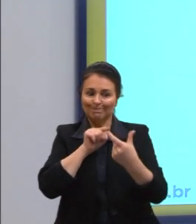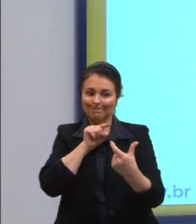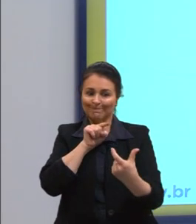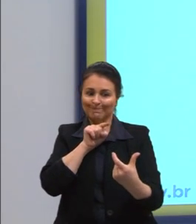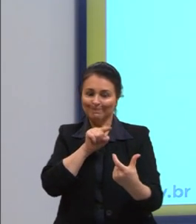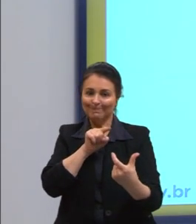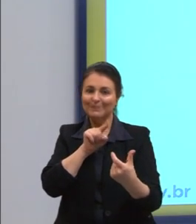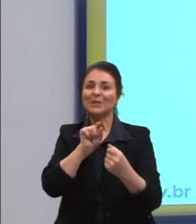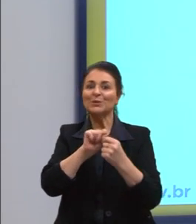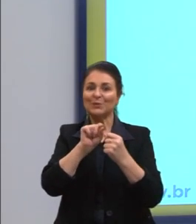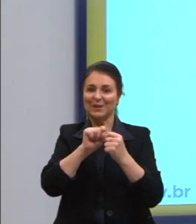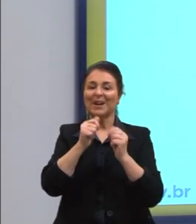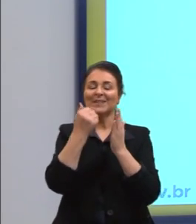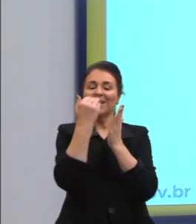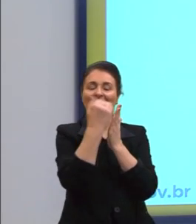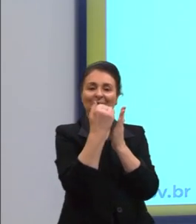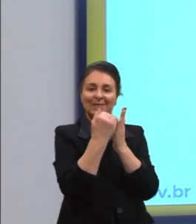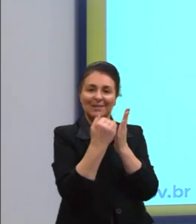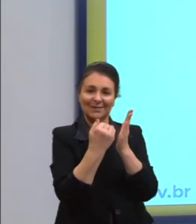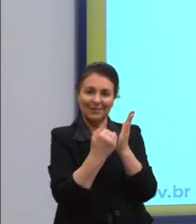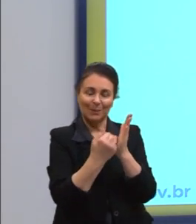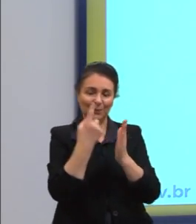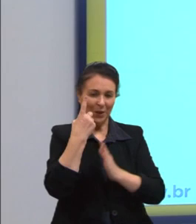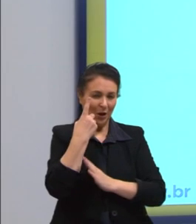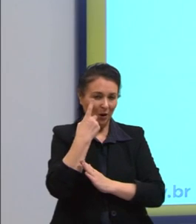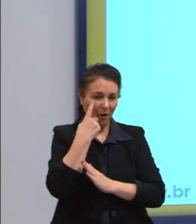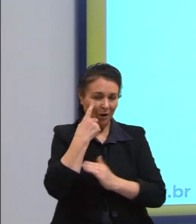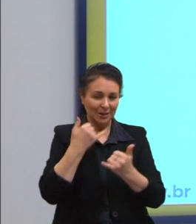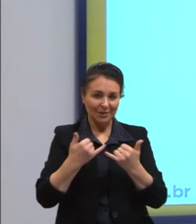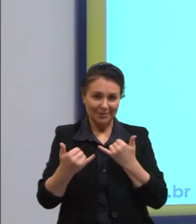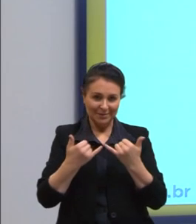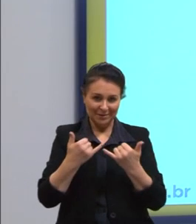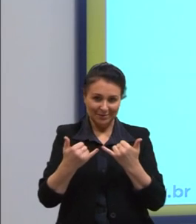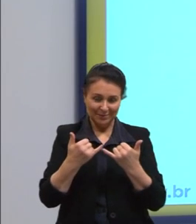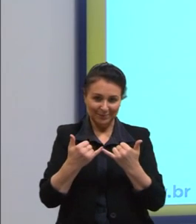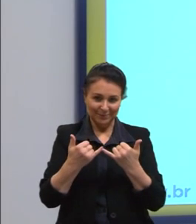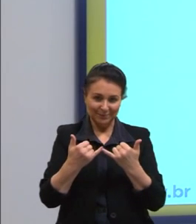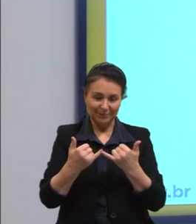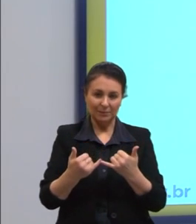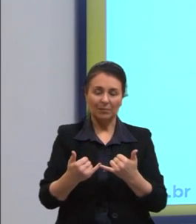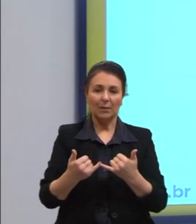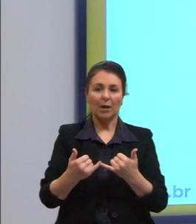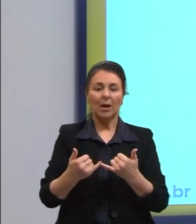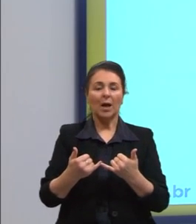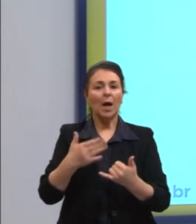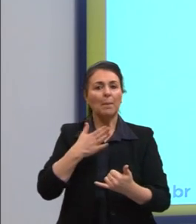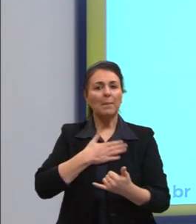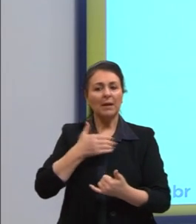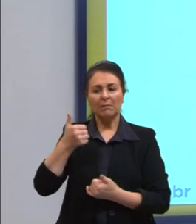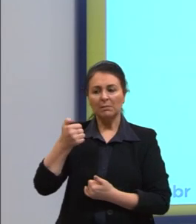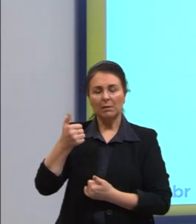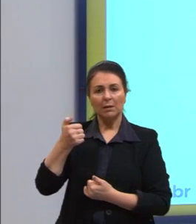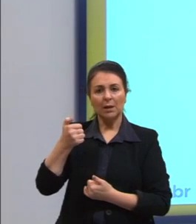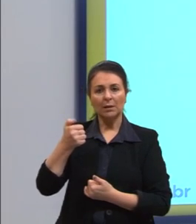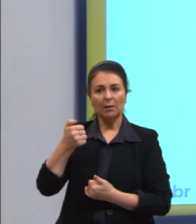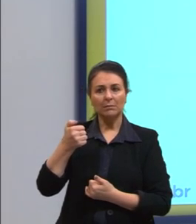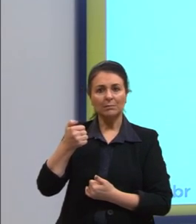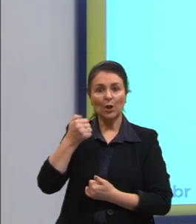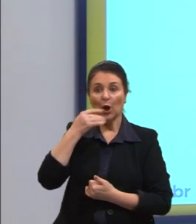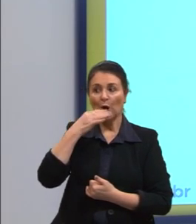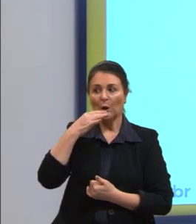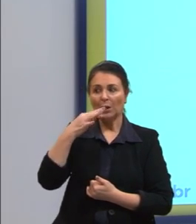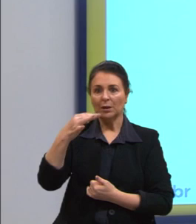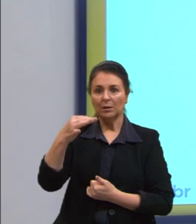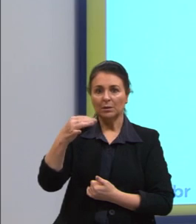gente faz a nossa classificação. Olhem ali os exemplos. Minhas canetas são coloridas.